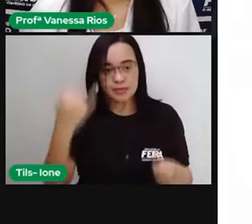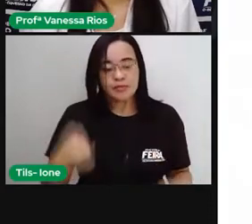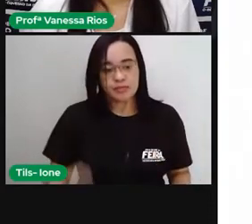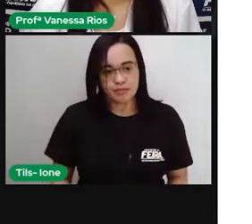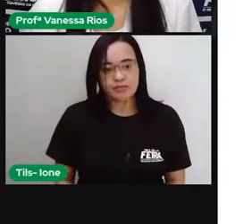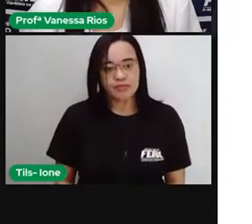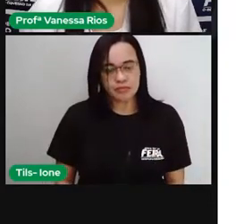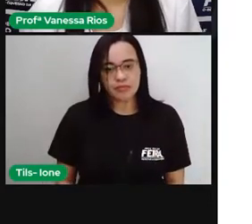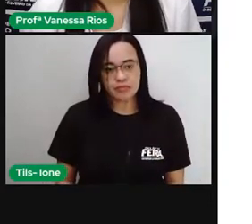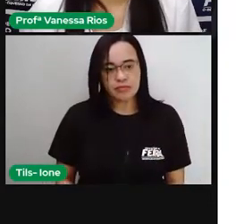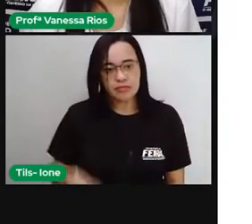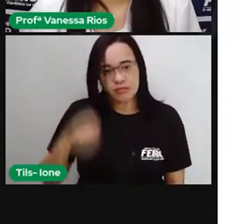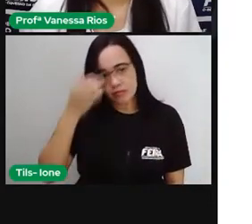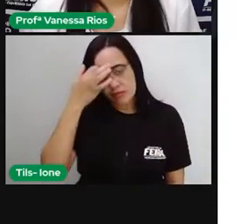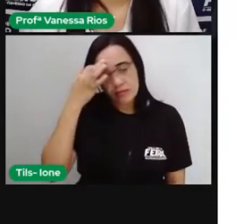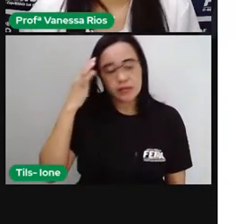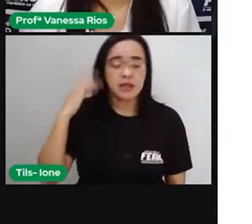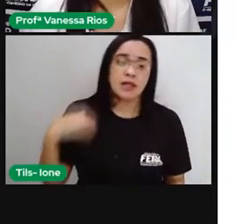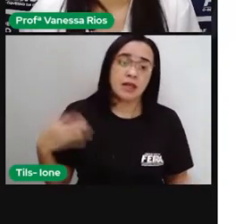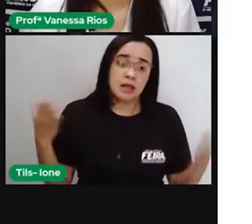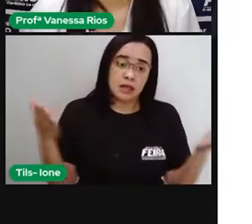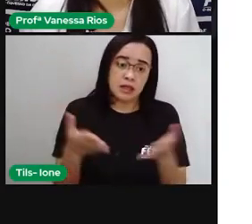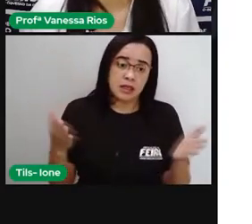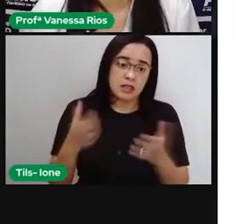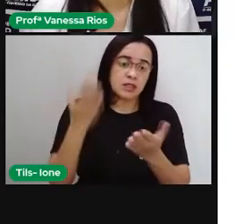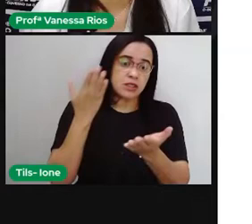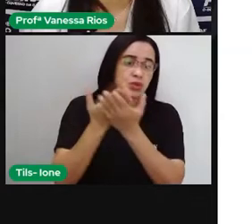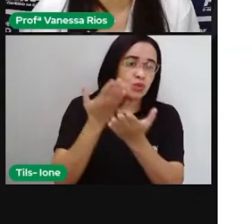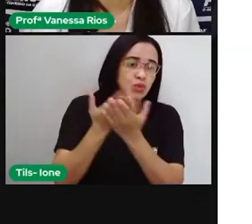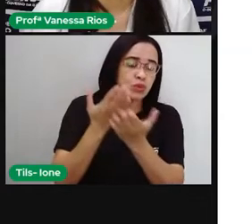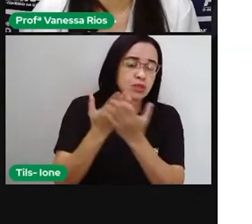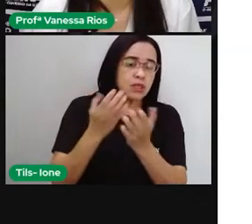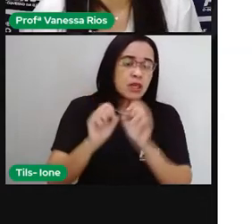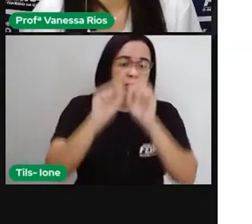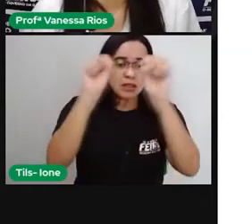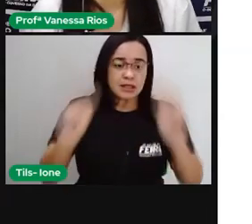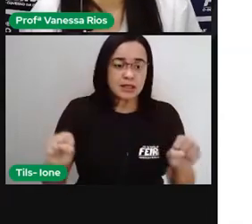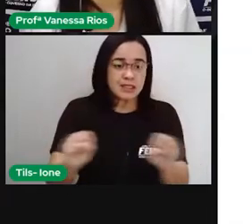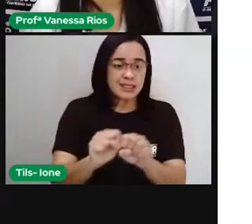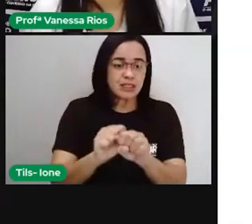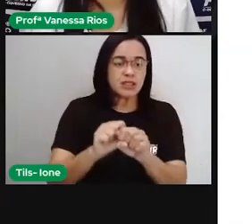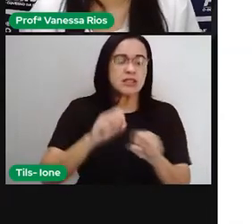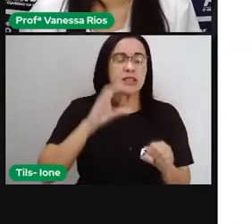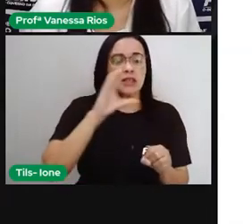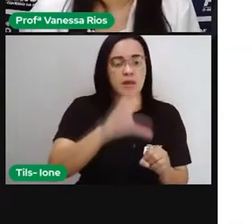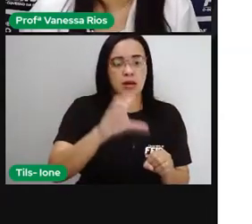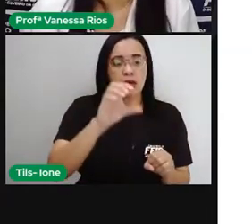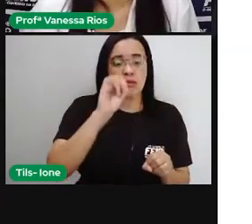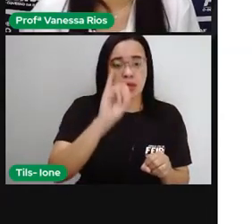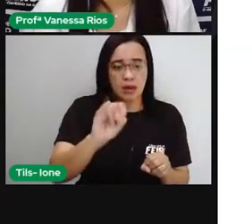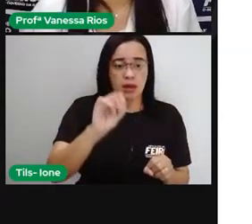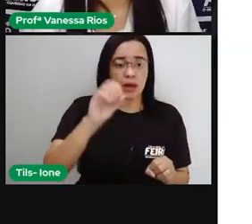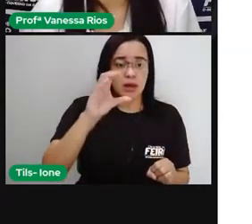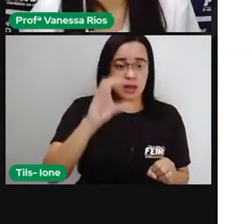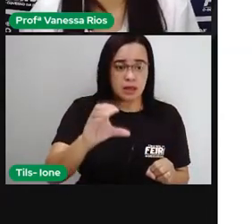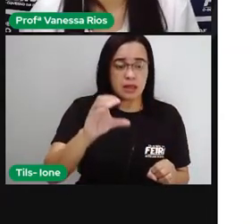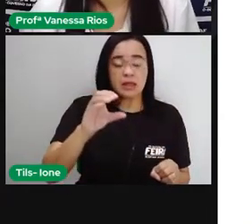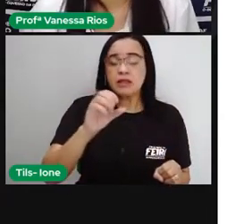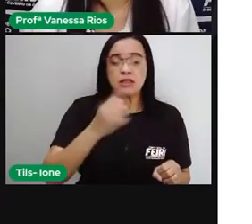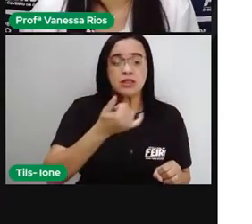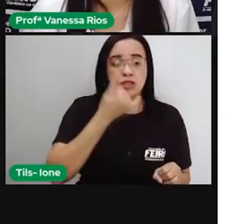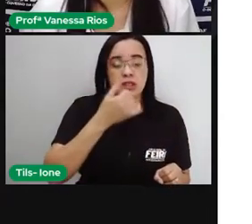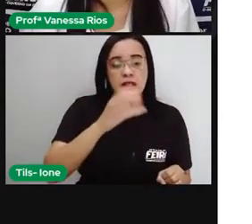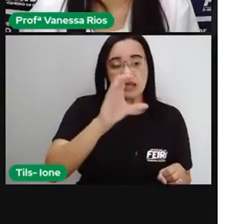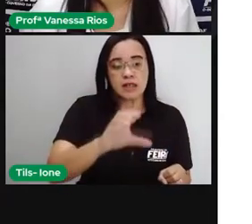E aí a gente está estudando então sobre o nosso sistema circulatório. Quando a gente fala de sangue, a gente está estudando